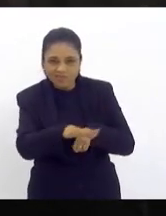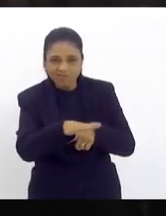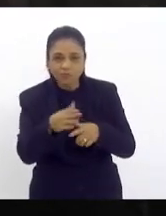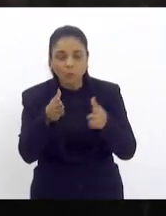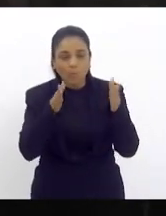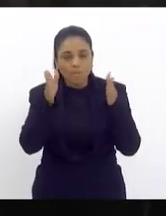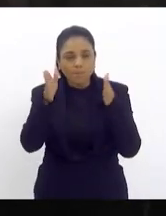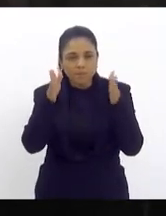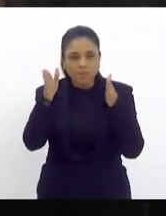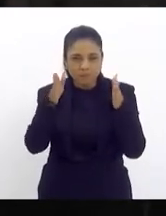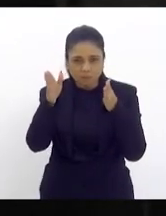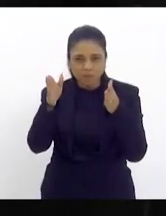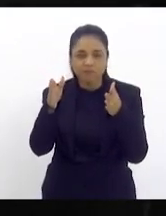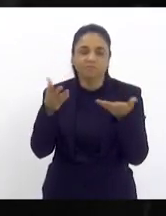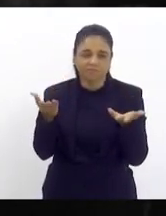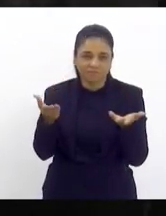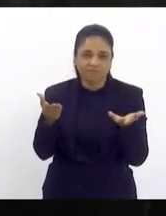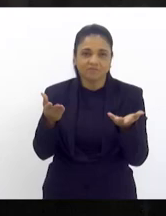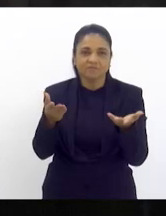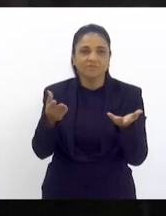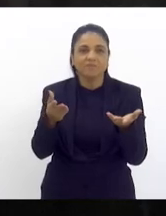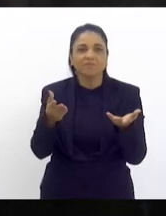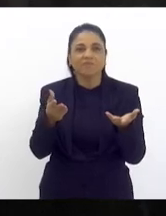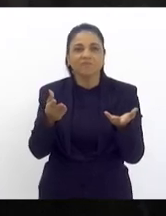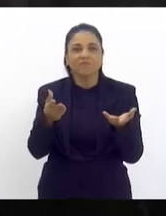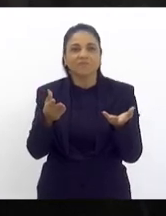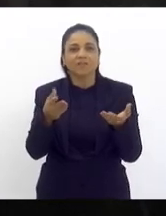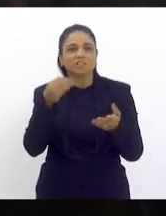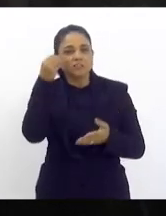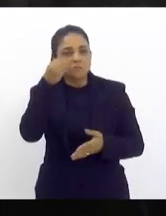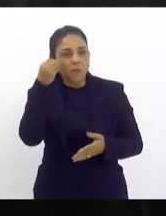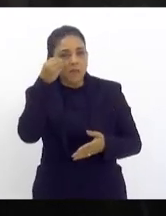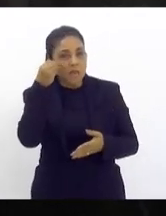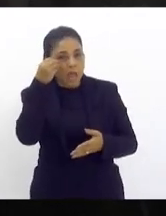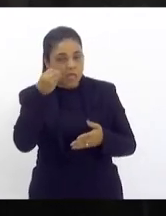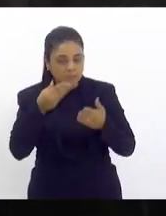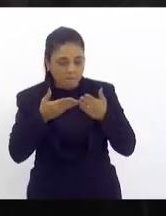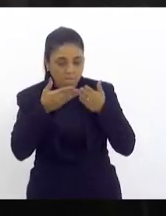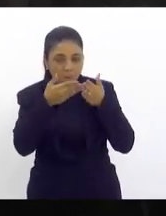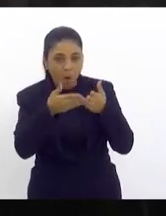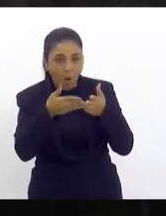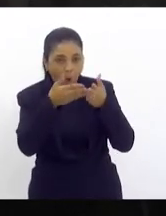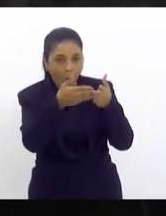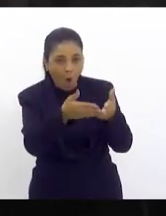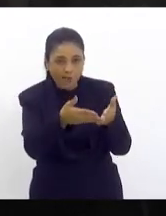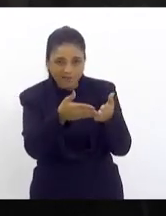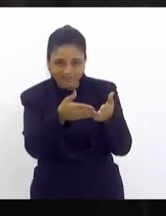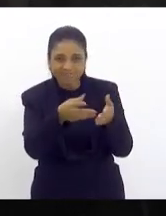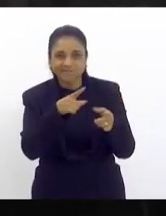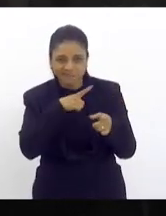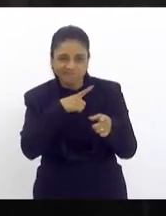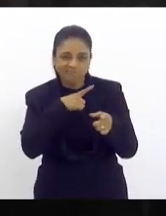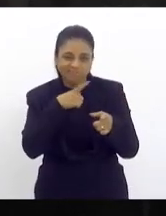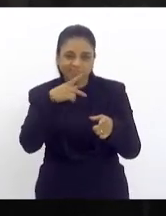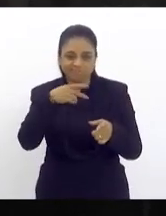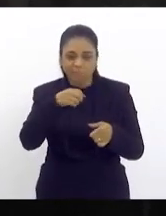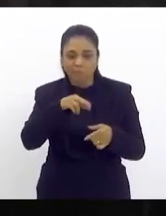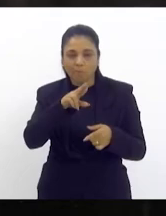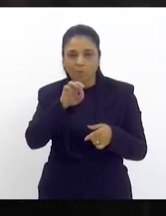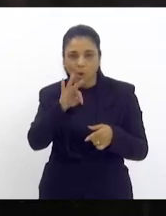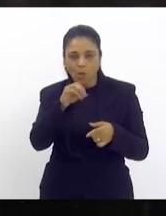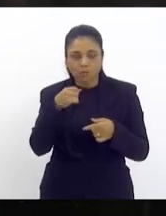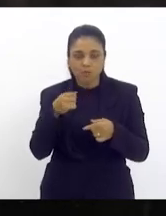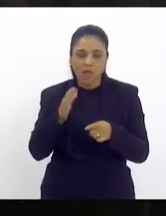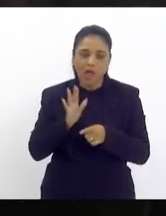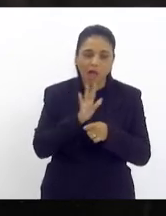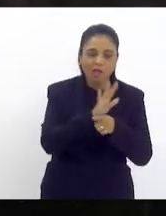uma cidade que tem ali a experiência dos seus portos que existiam pequenos portos que ajudavam a alimentar o porto de